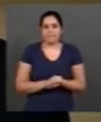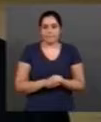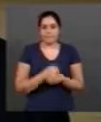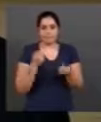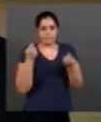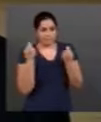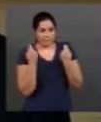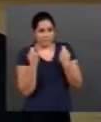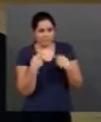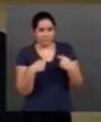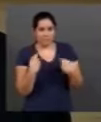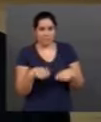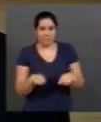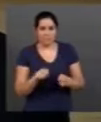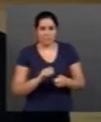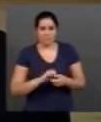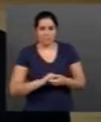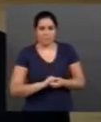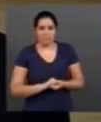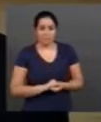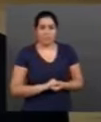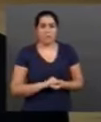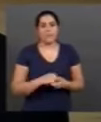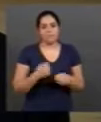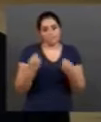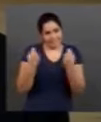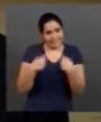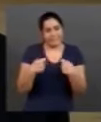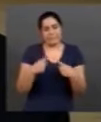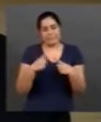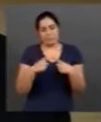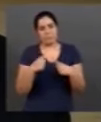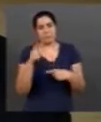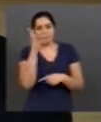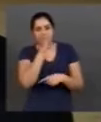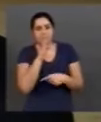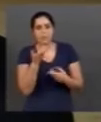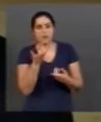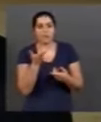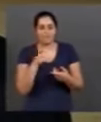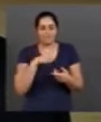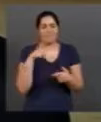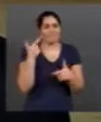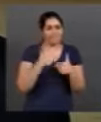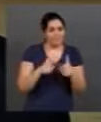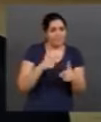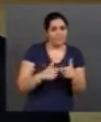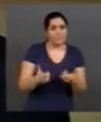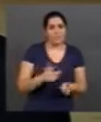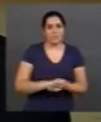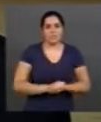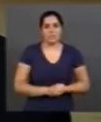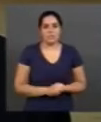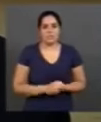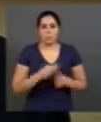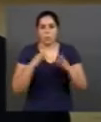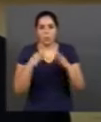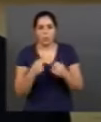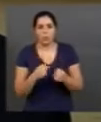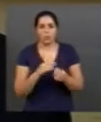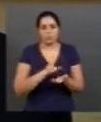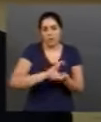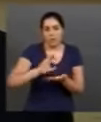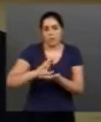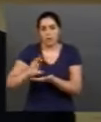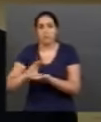nós, em razão do problema que o país passa, né? Contingenciamento em todas as instâncias de financiamentos estatais.